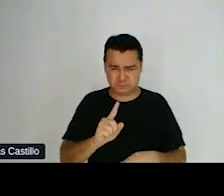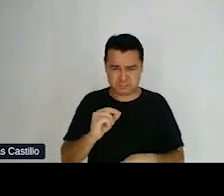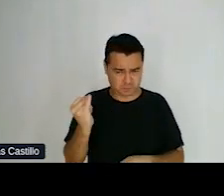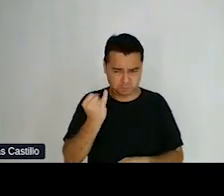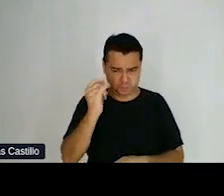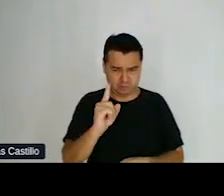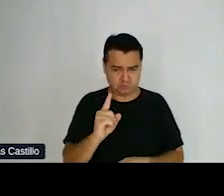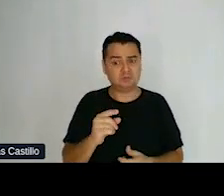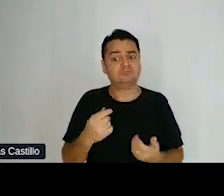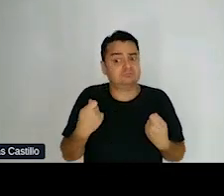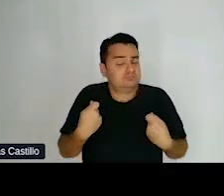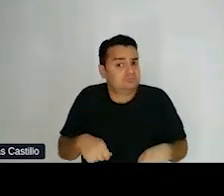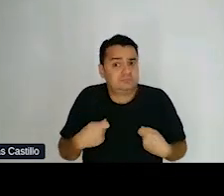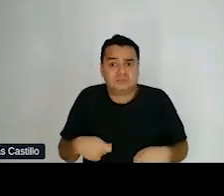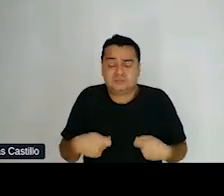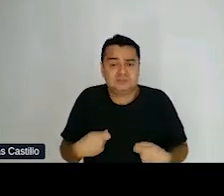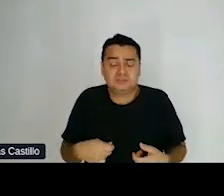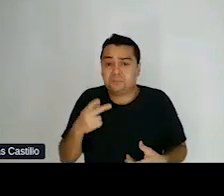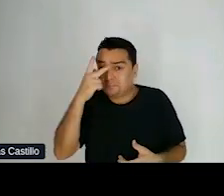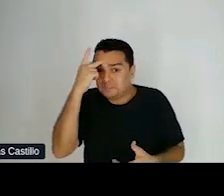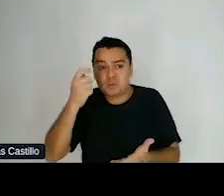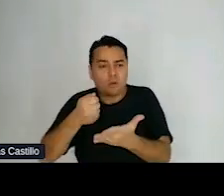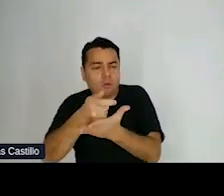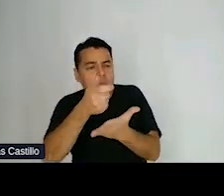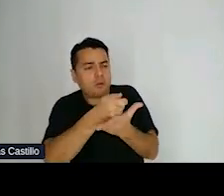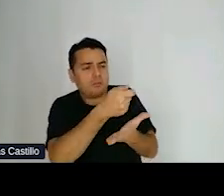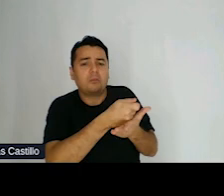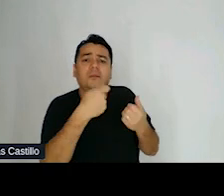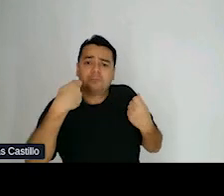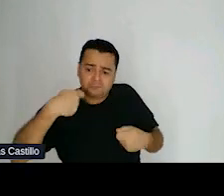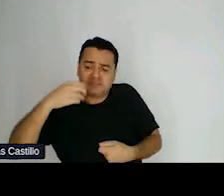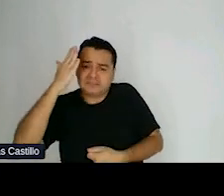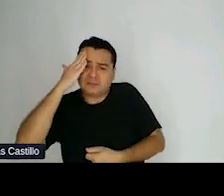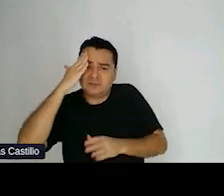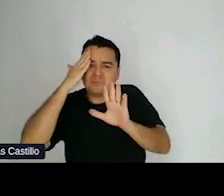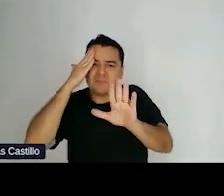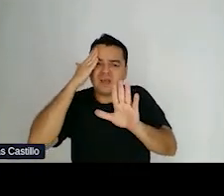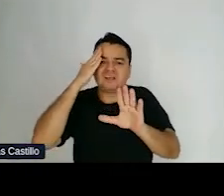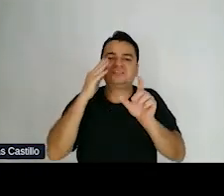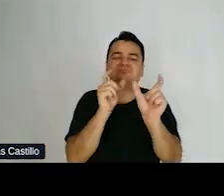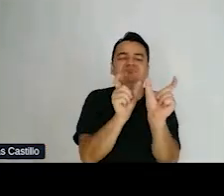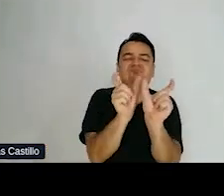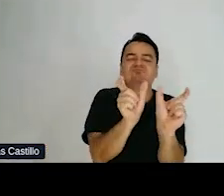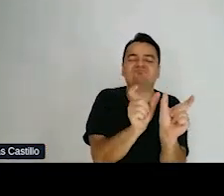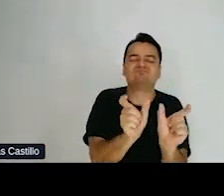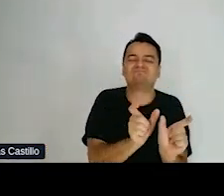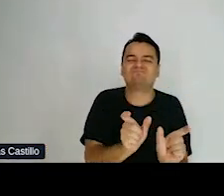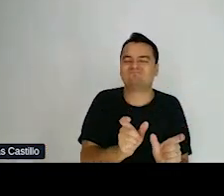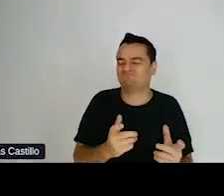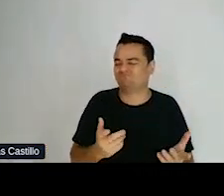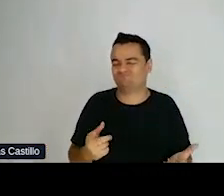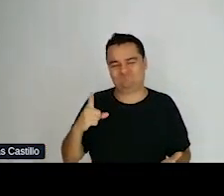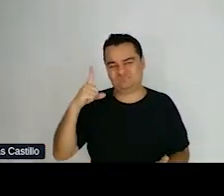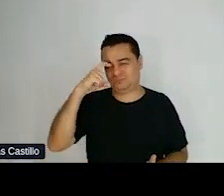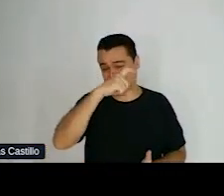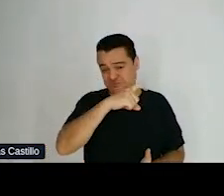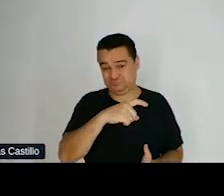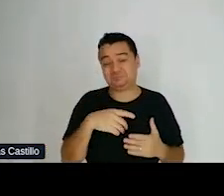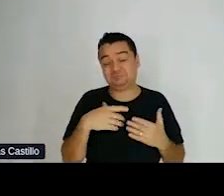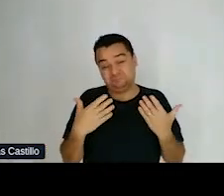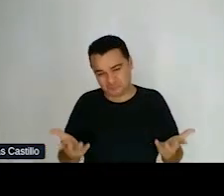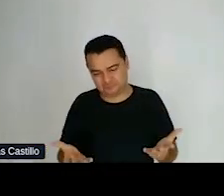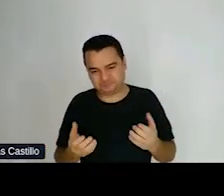ter. Mas pela linguagem, fica difícil de acessar. Bom, gente, é isso.